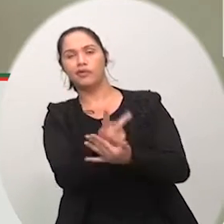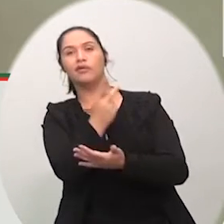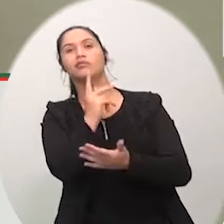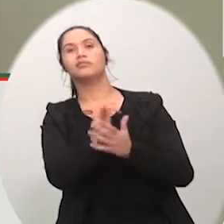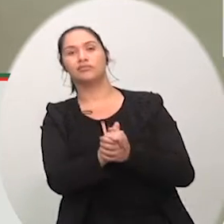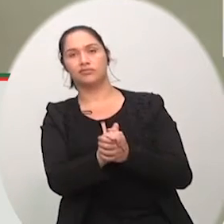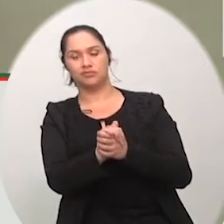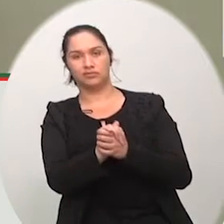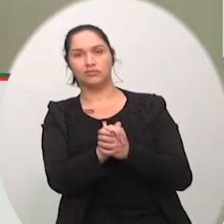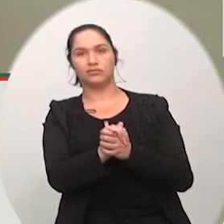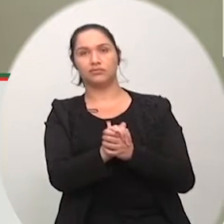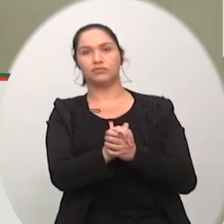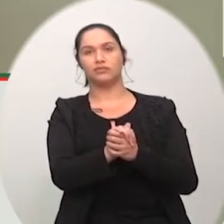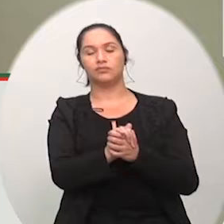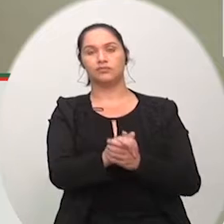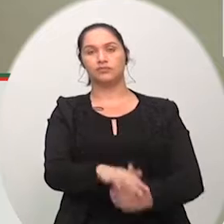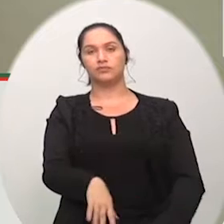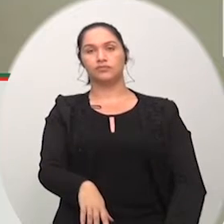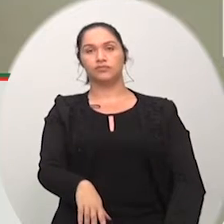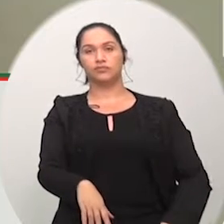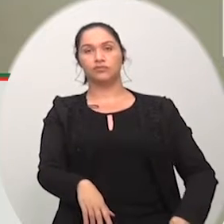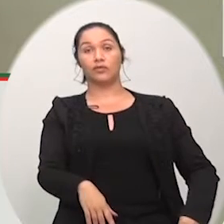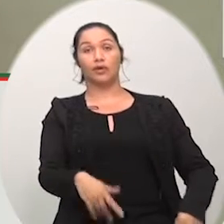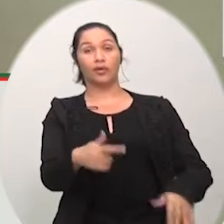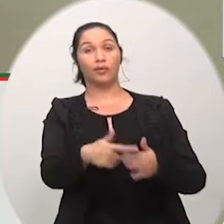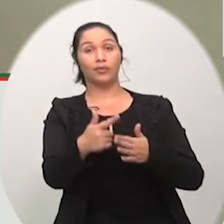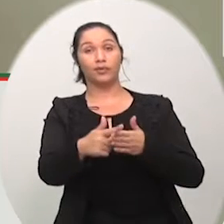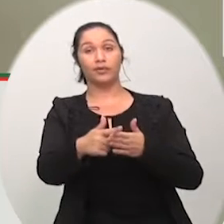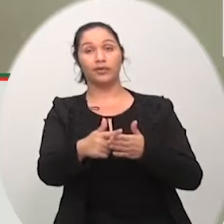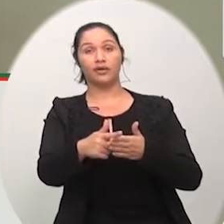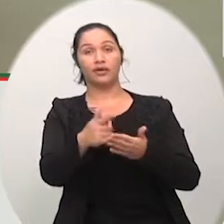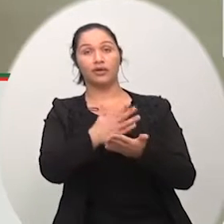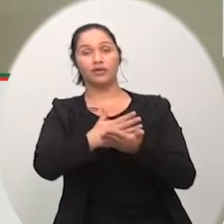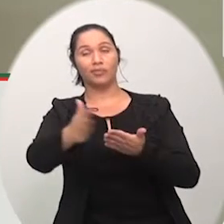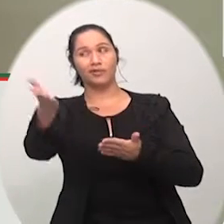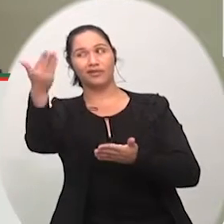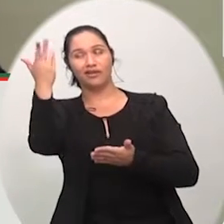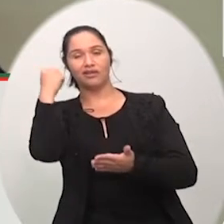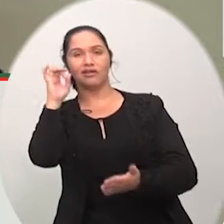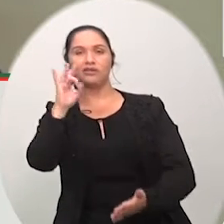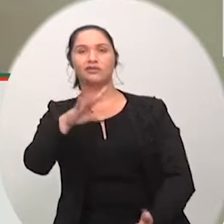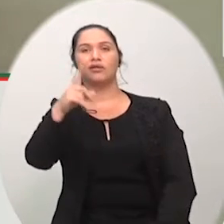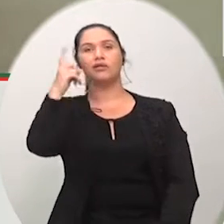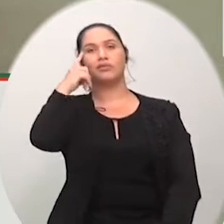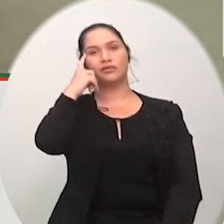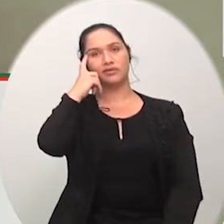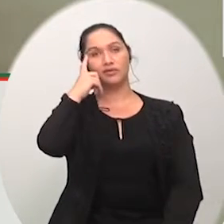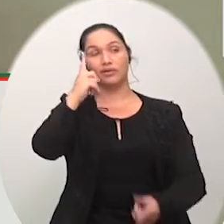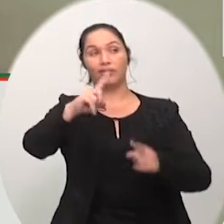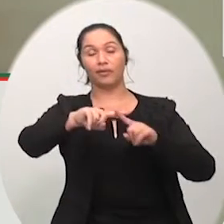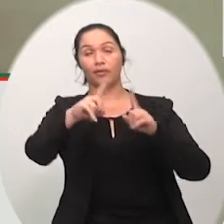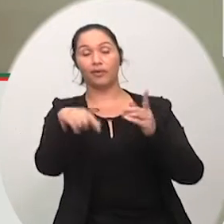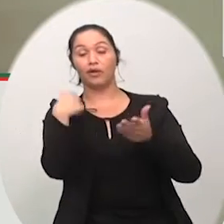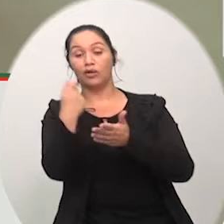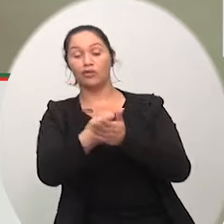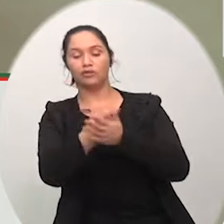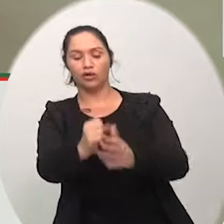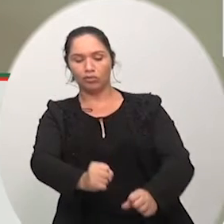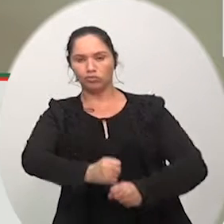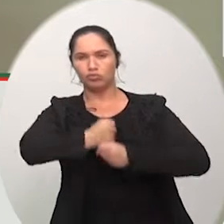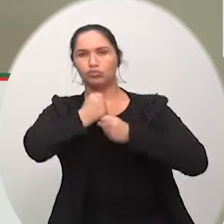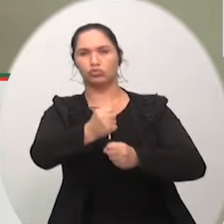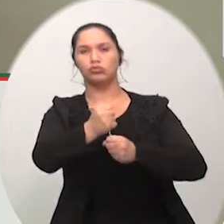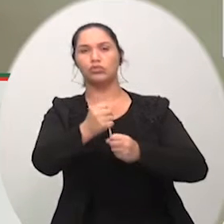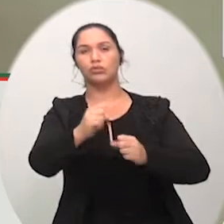do campo das ideias e venha se efetivar de fato na prática na cidade de Criciúma e para o bem da